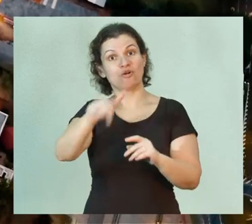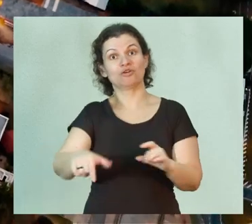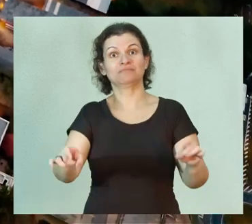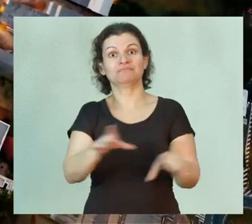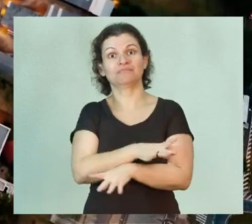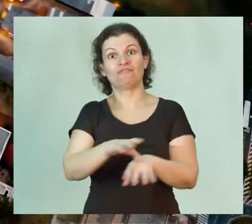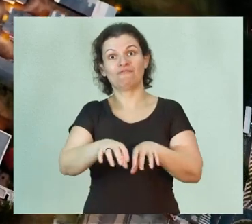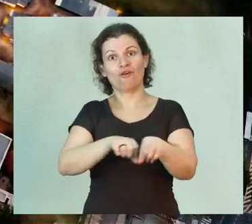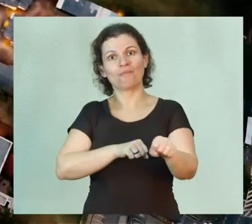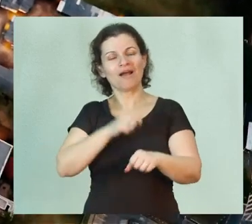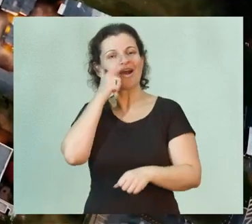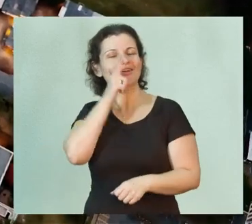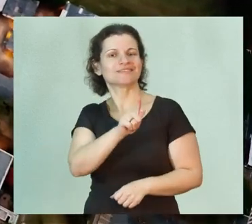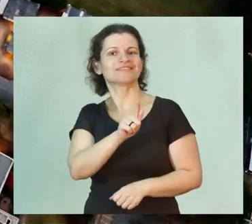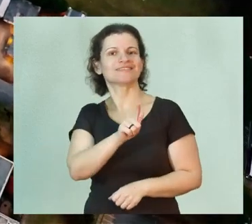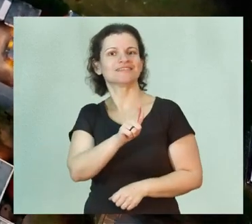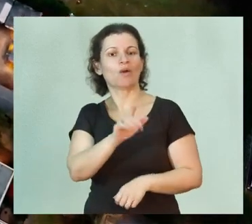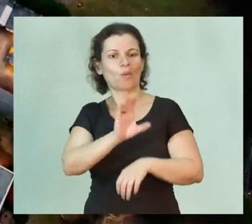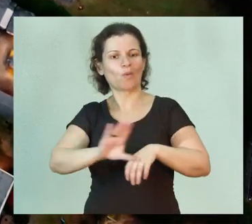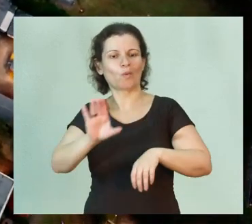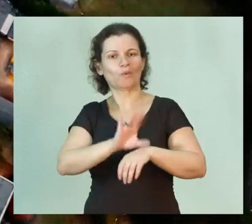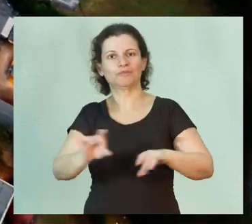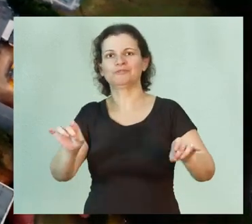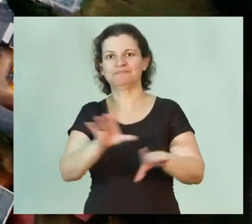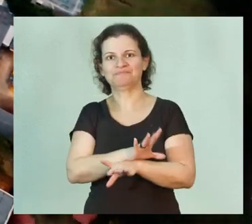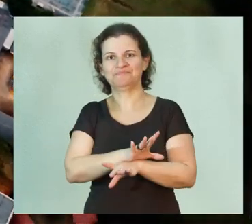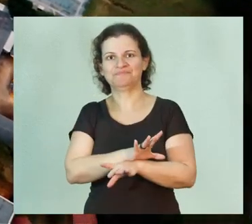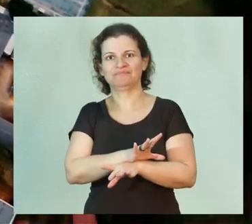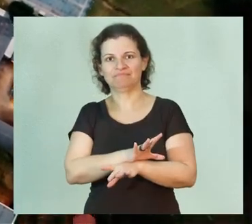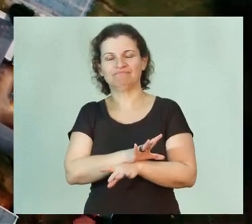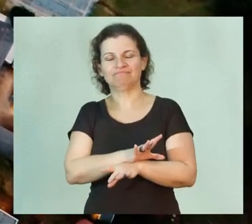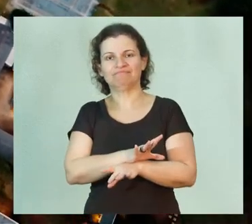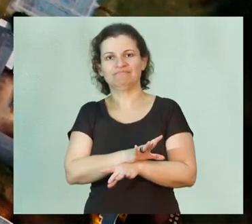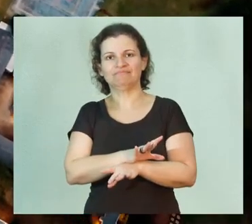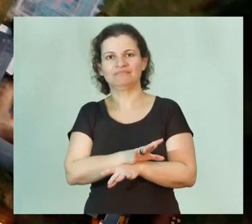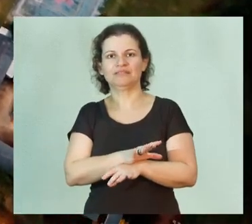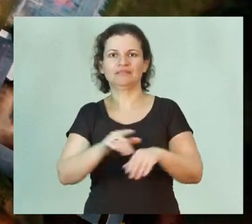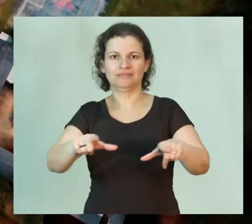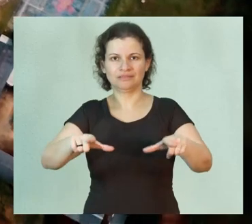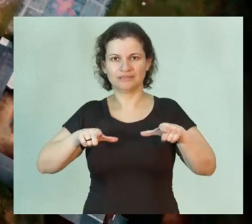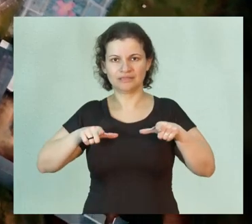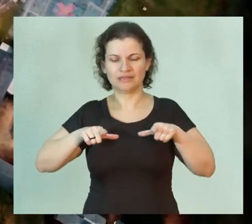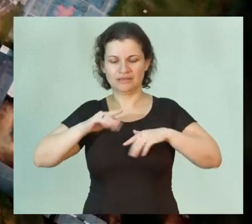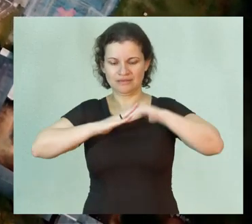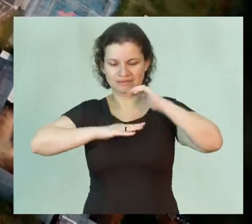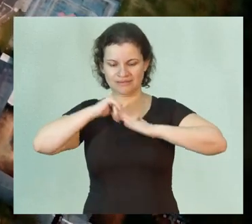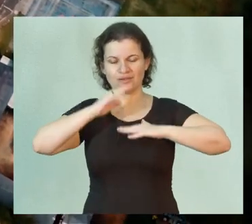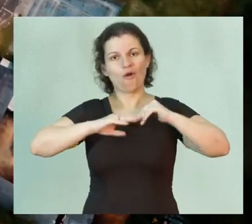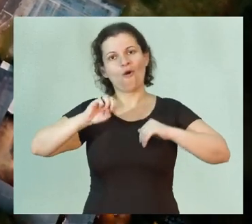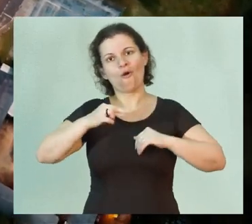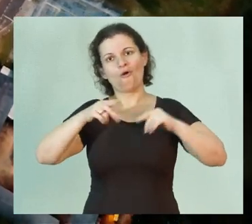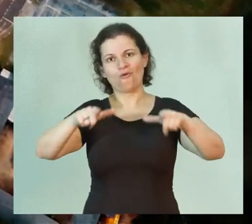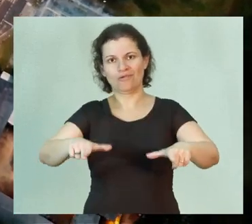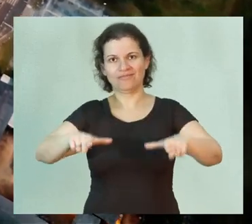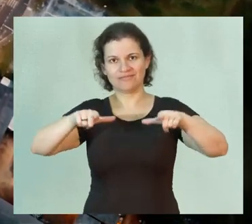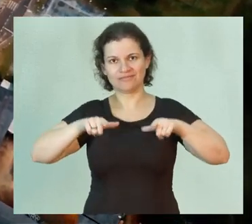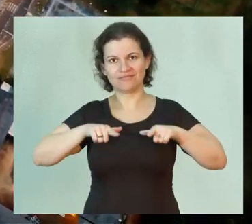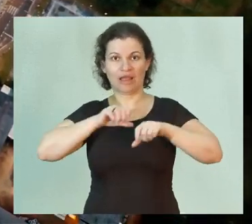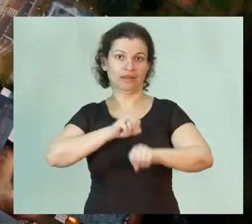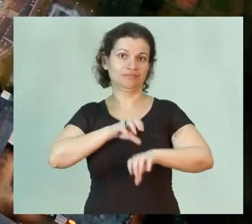a realização do seu curso de graduação, seja no nível de bacharel, seja ao nível das